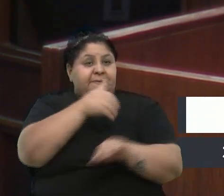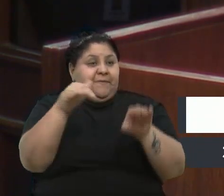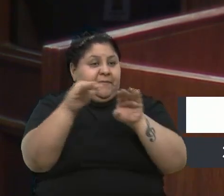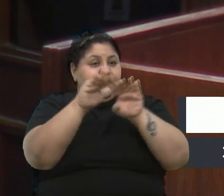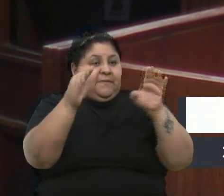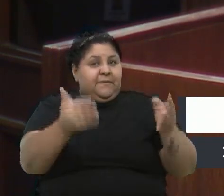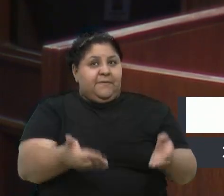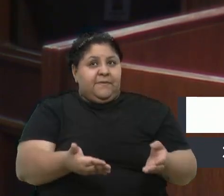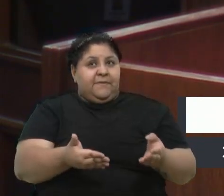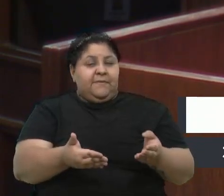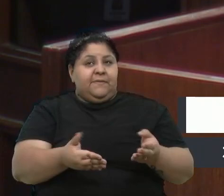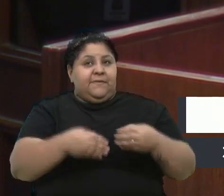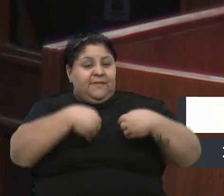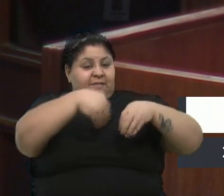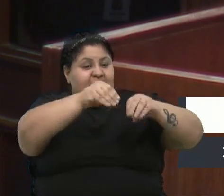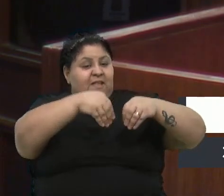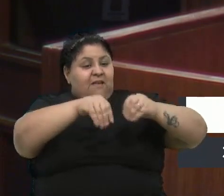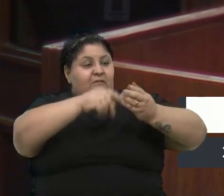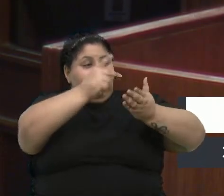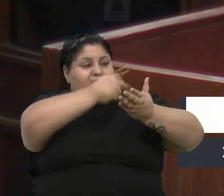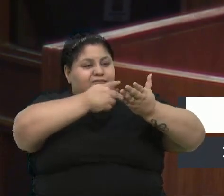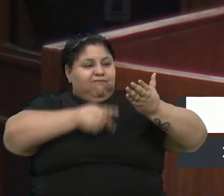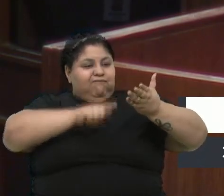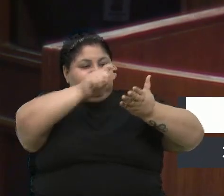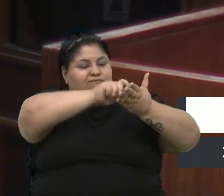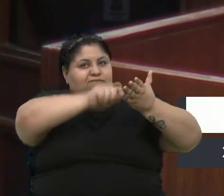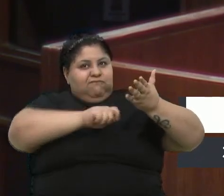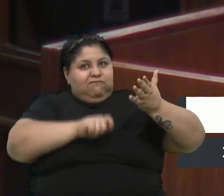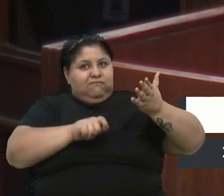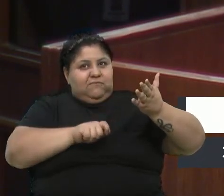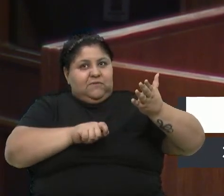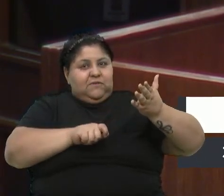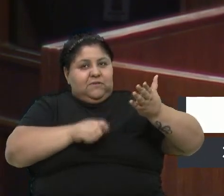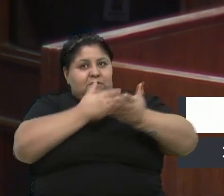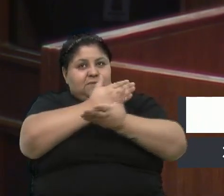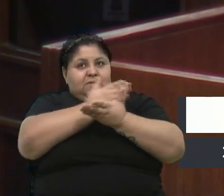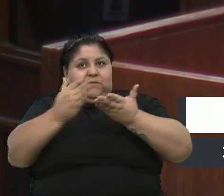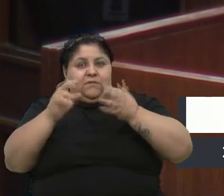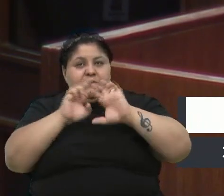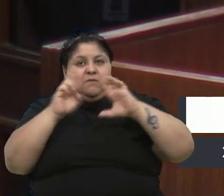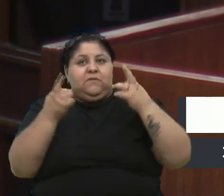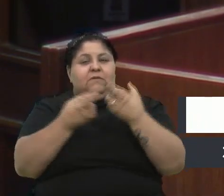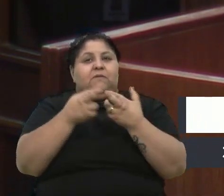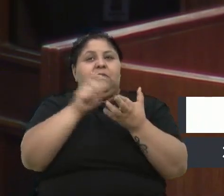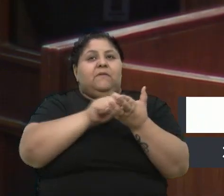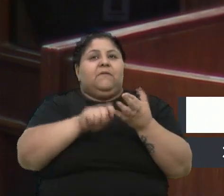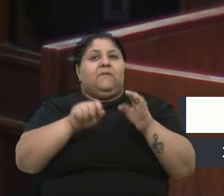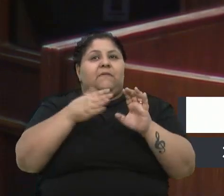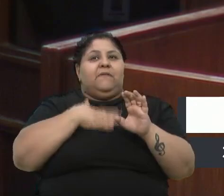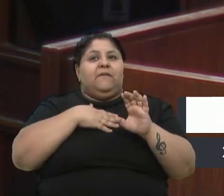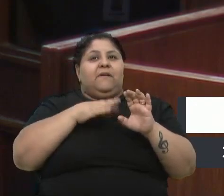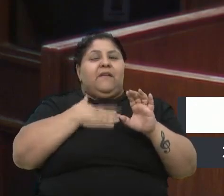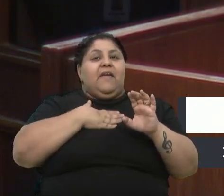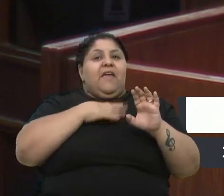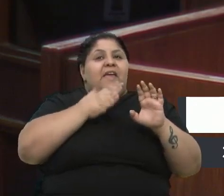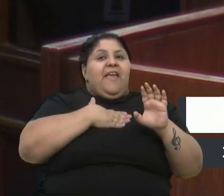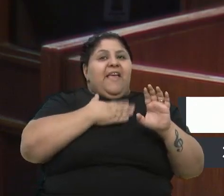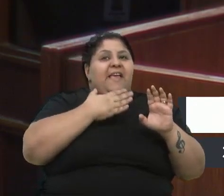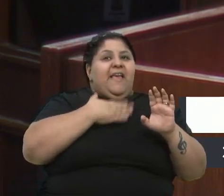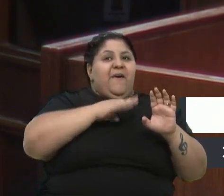e na folha que ela fez desenhos e anotações enquanto acontecia a sessão estava escrito. eu adorei participar.